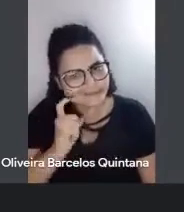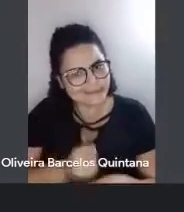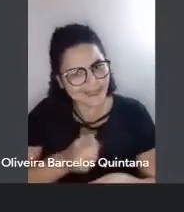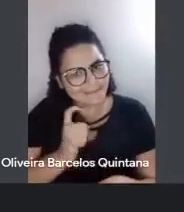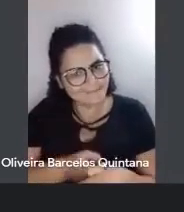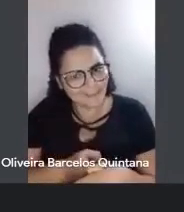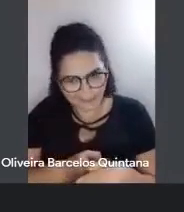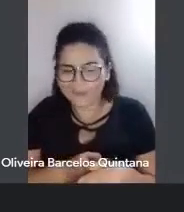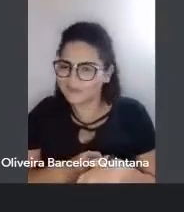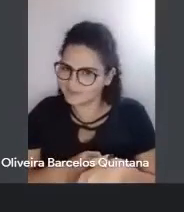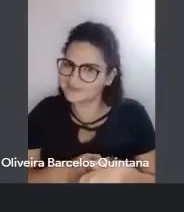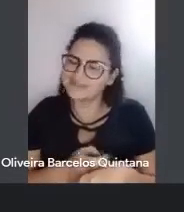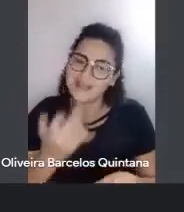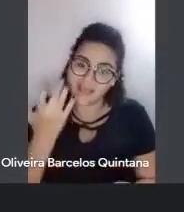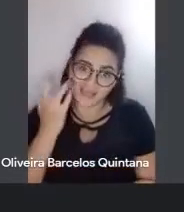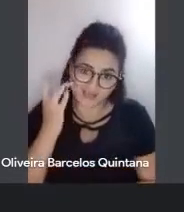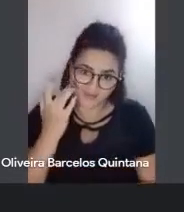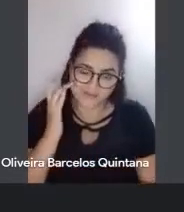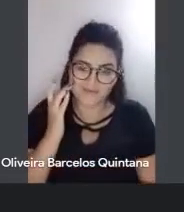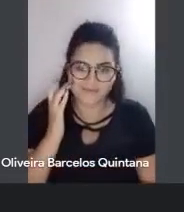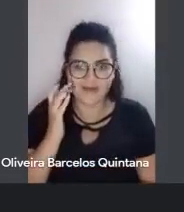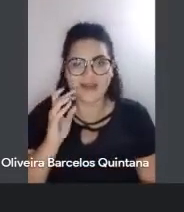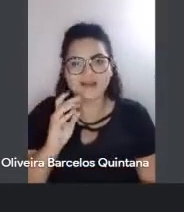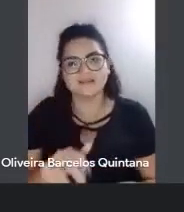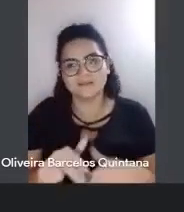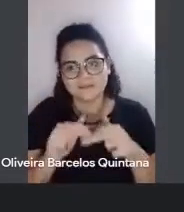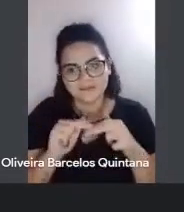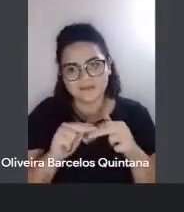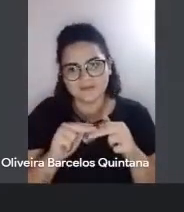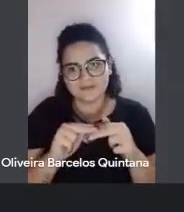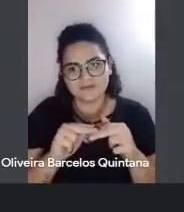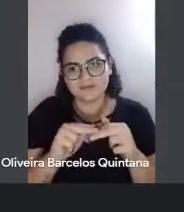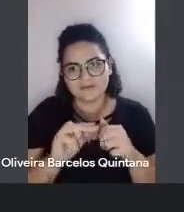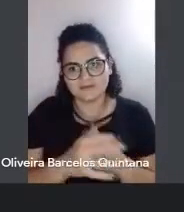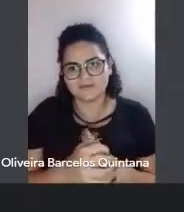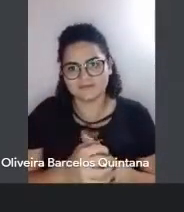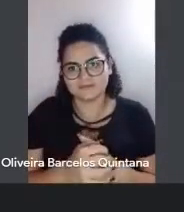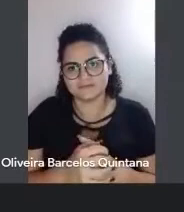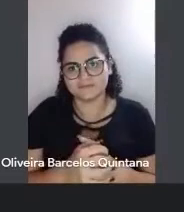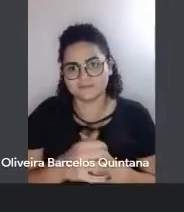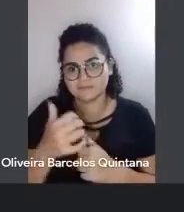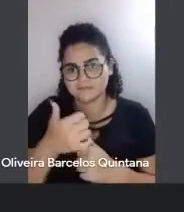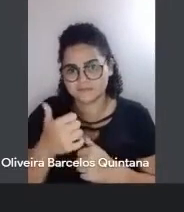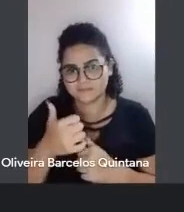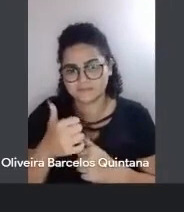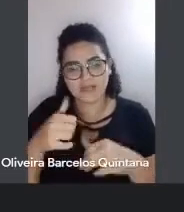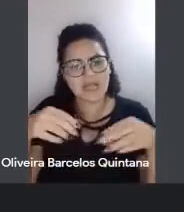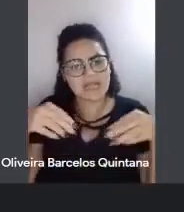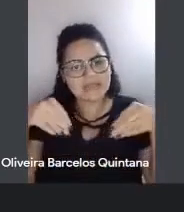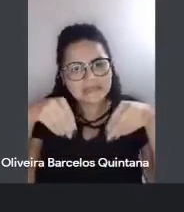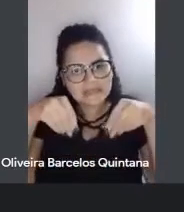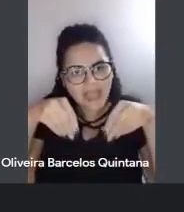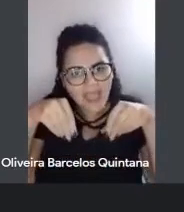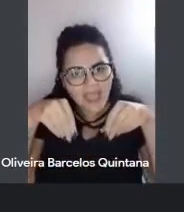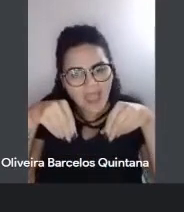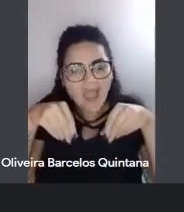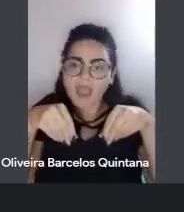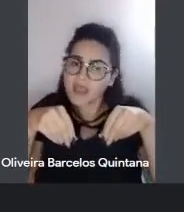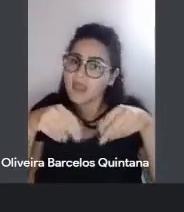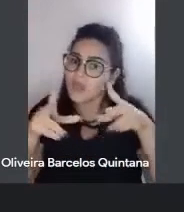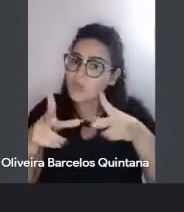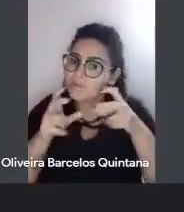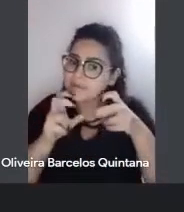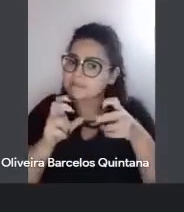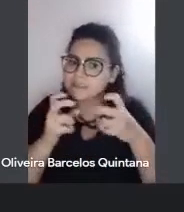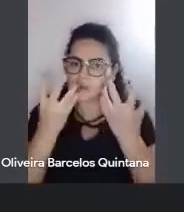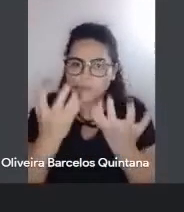isso também que eu acho que o Euclides está falando aqui, nessa primeira parte, a terra, que, a meu ver, não é árida,